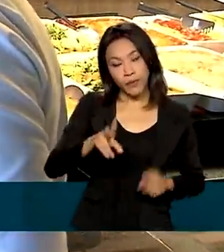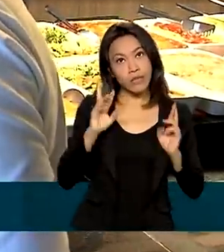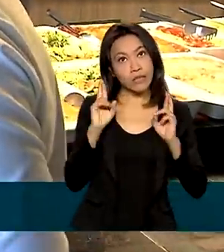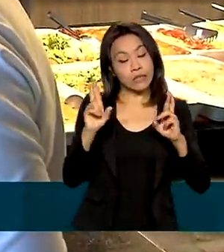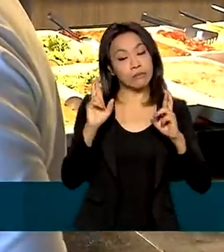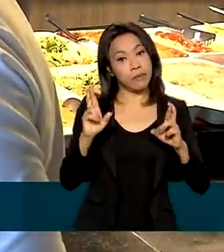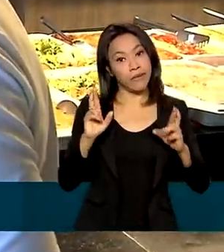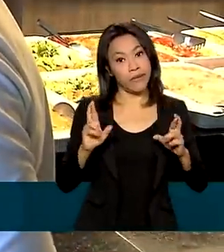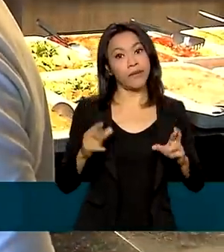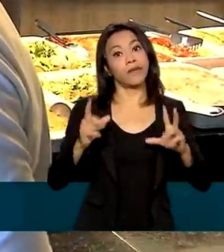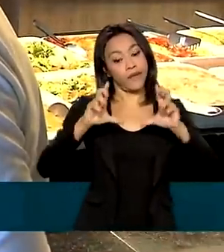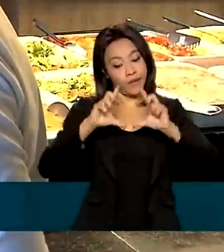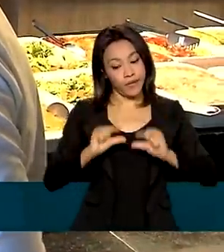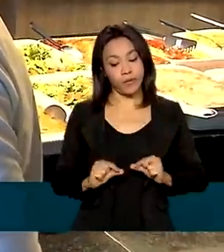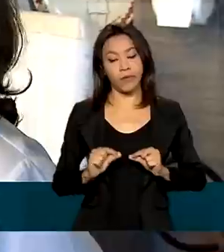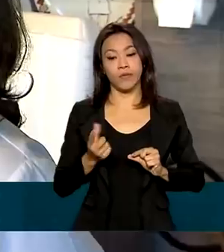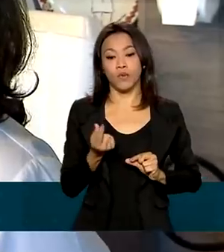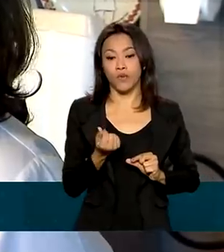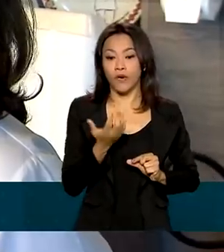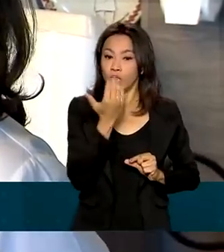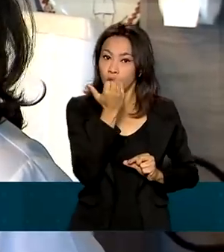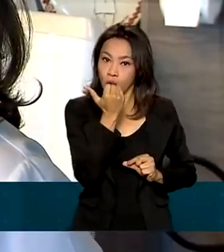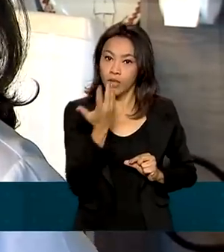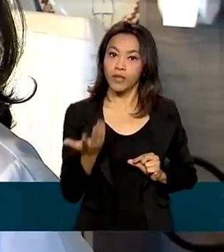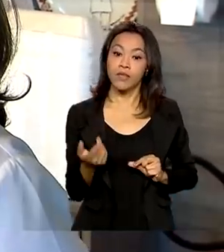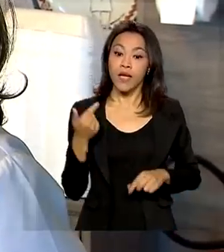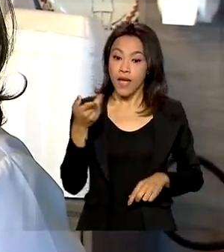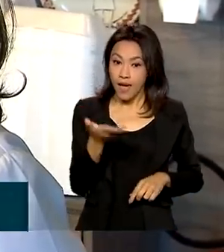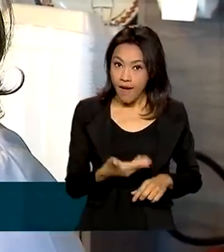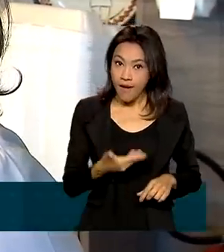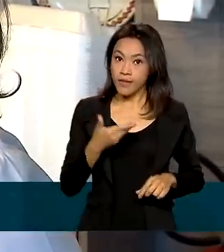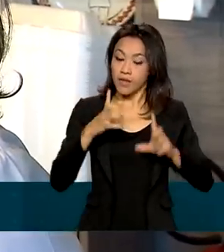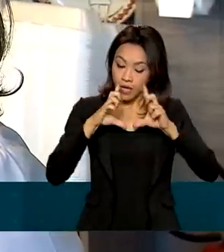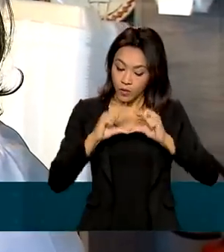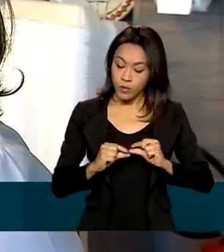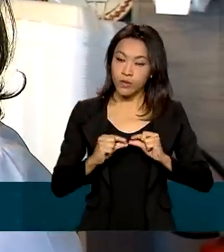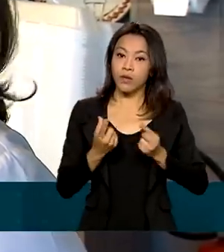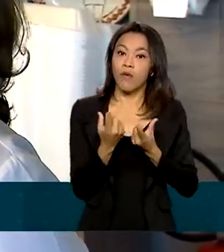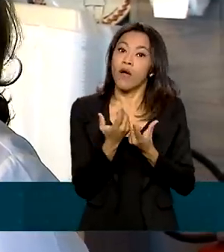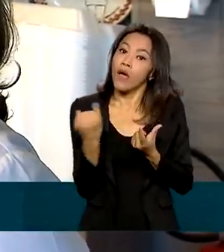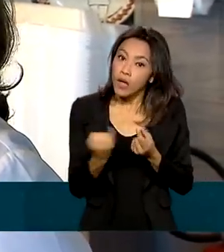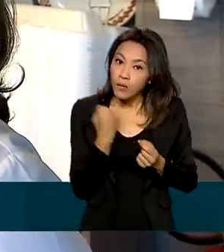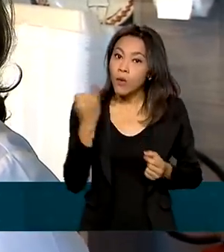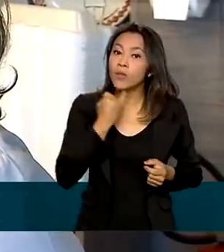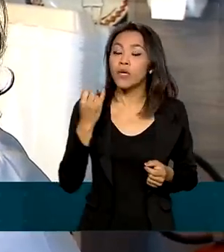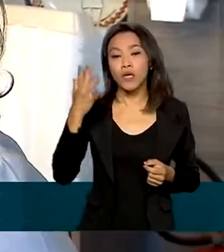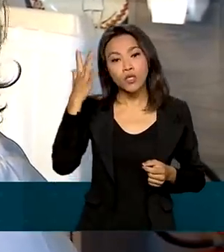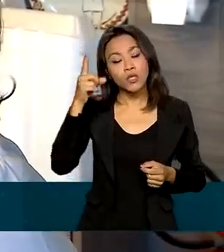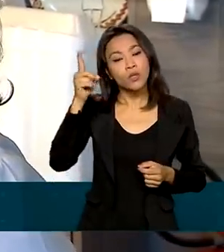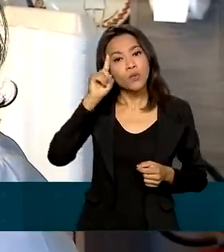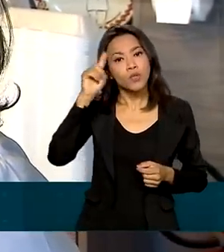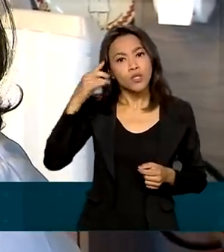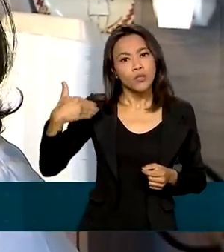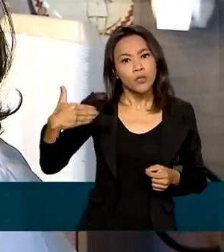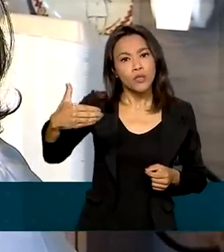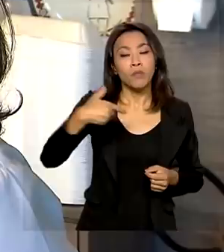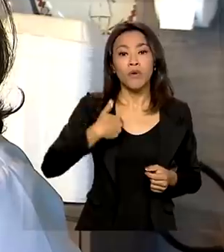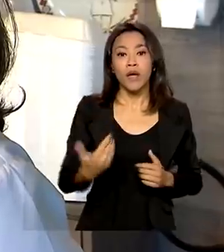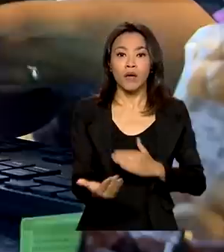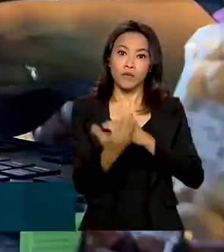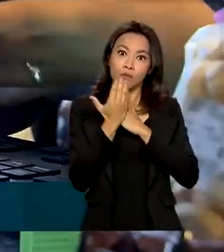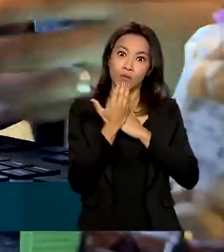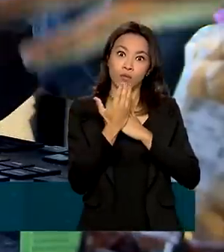ajude a diminuir o preço da refeição. Essa redução é importante para a gente no dia a dia, porque faz uma diferença enorme no nosso